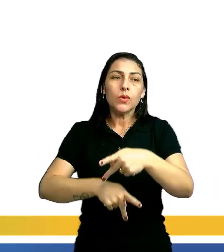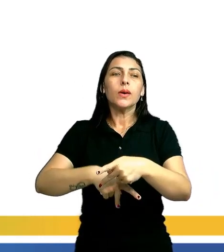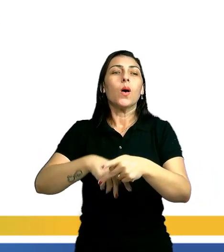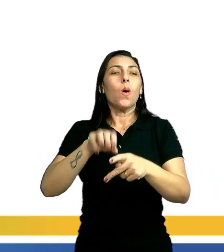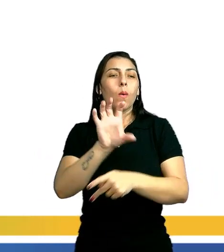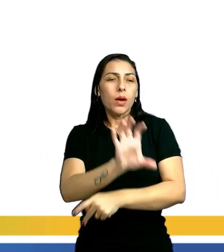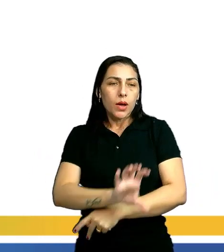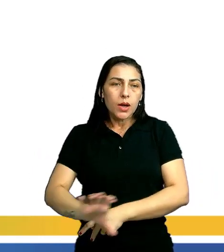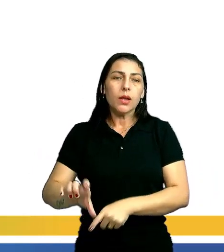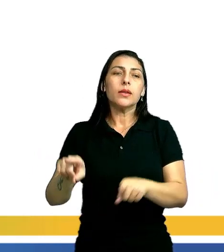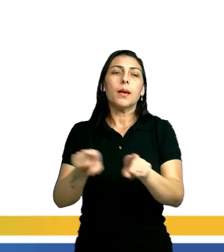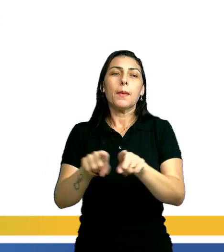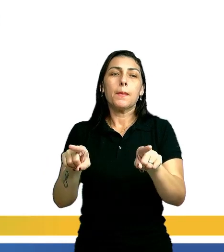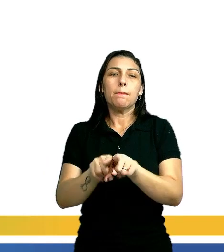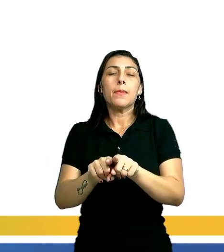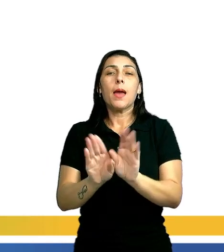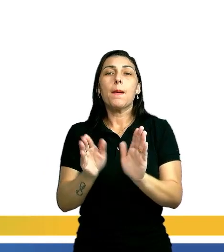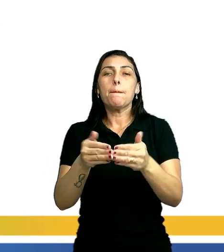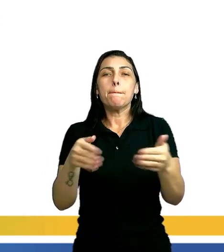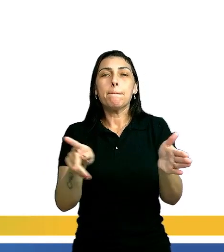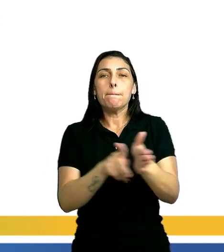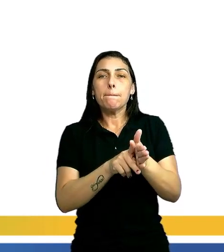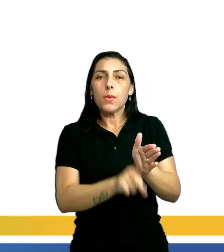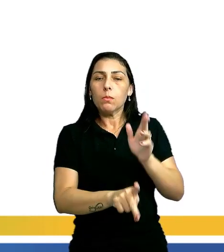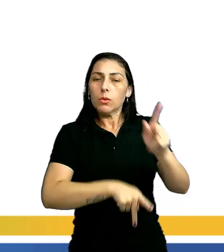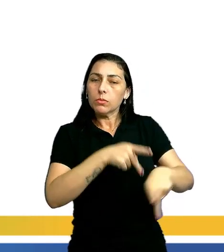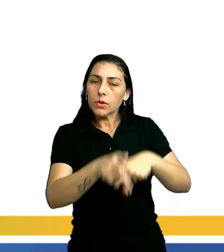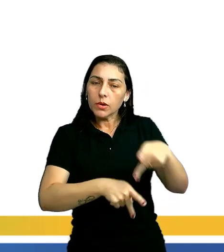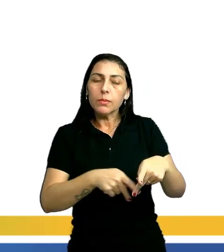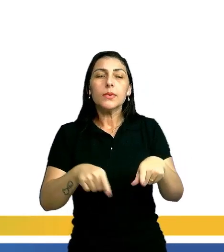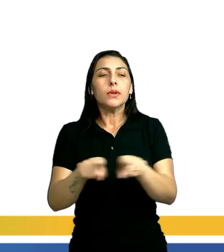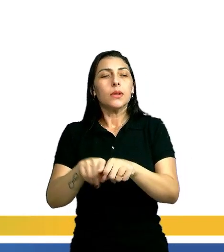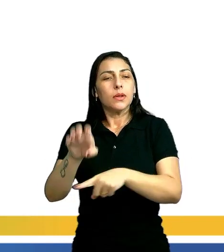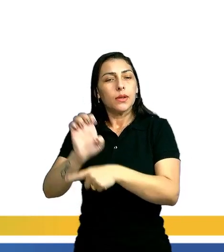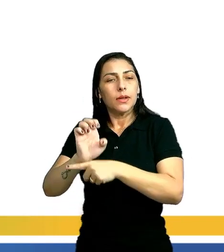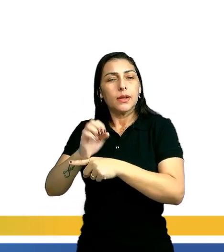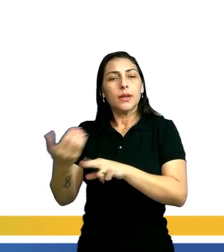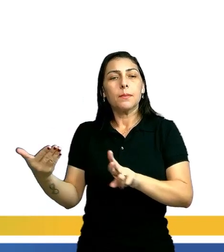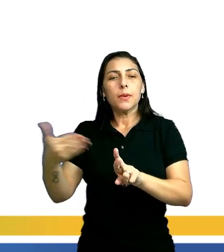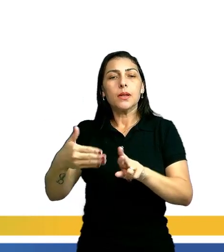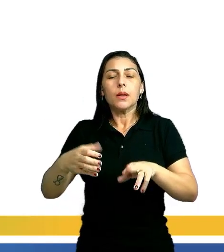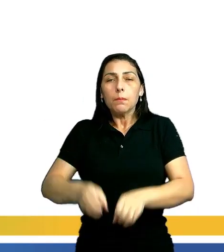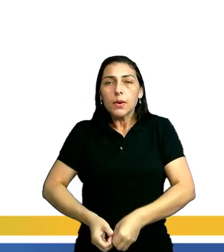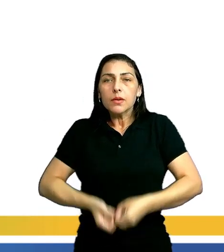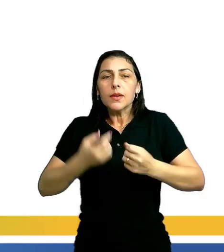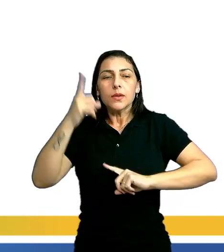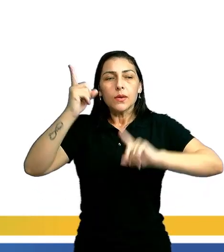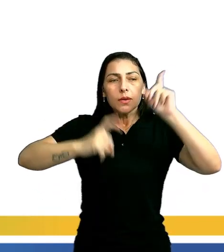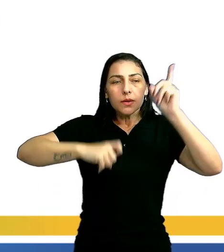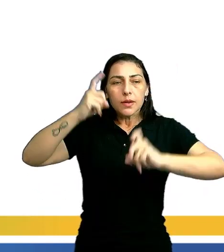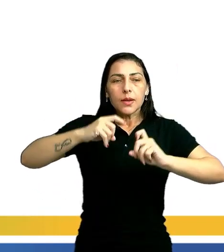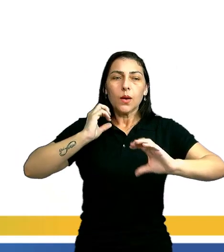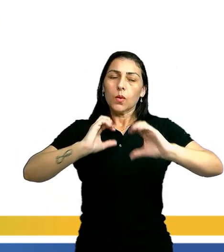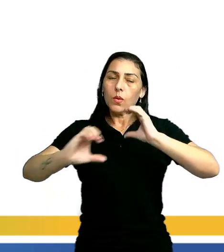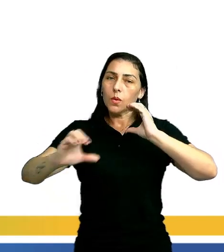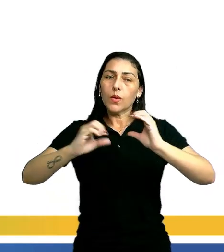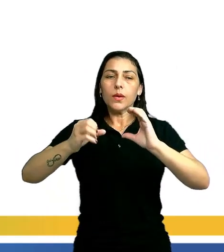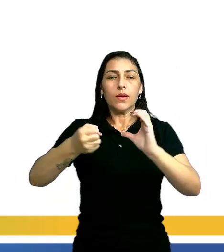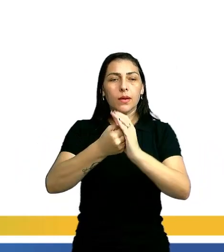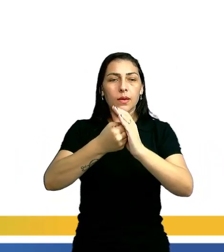ou região e está restrita a este. E letra E. Representação das manifestações,